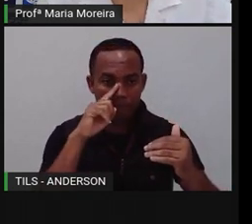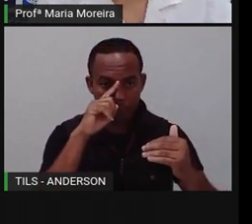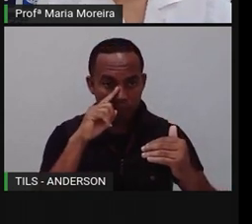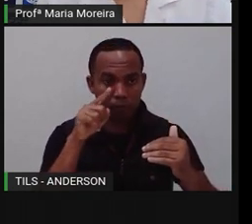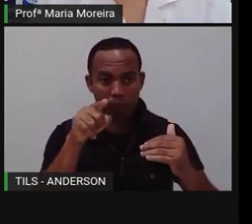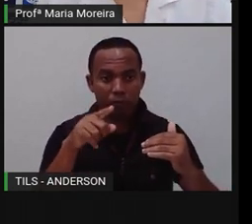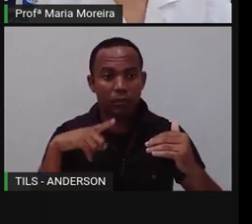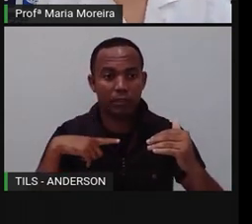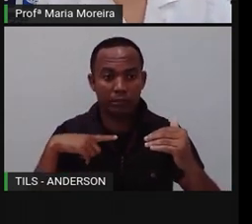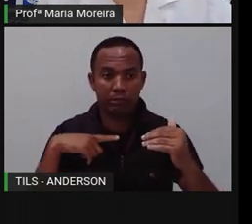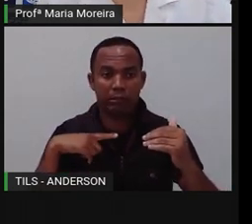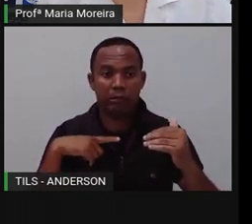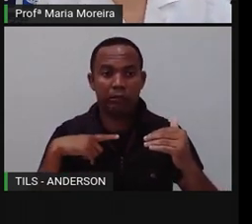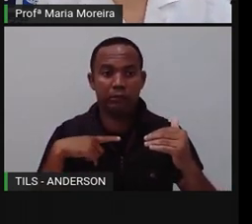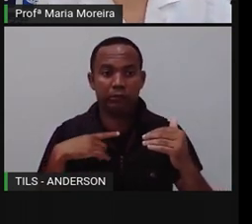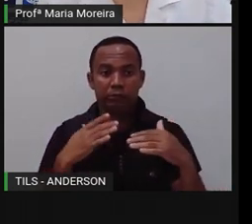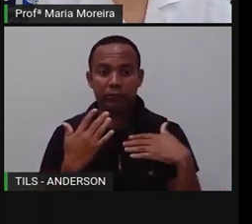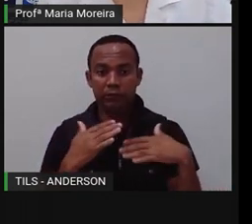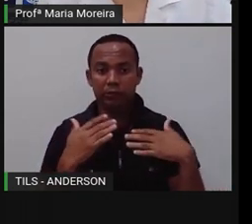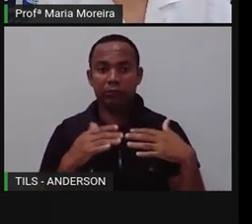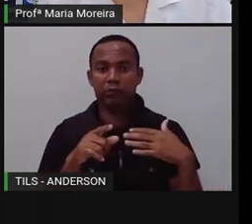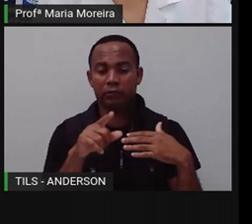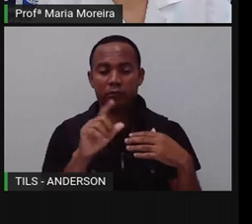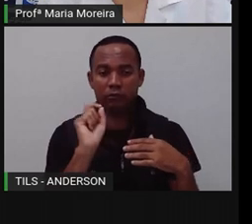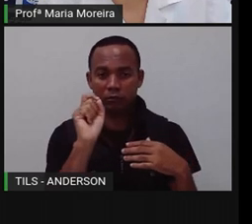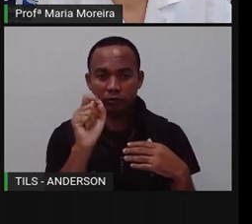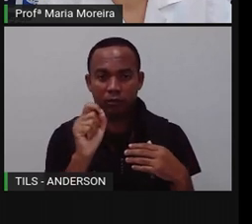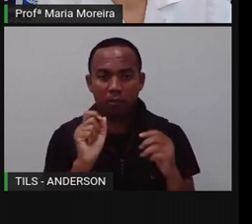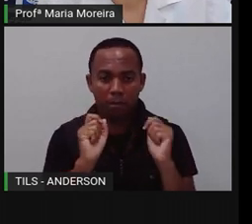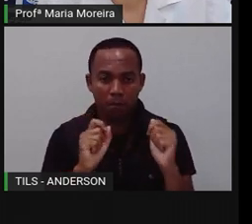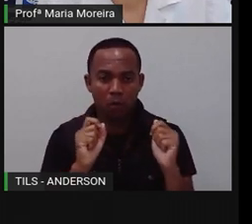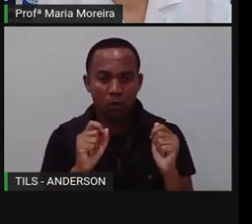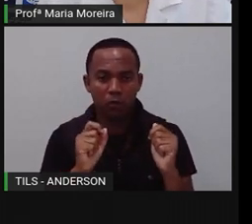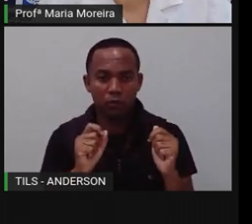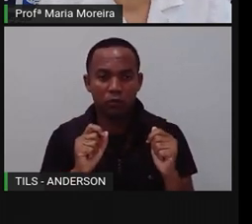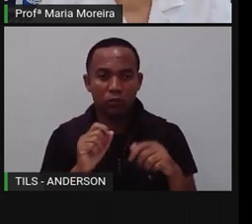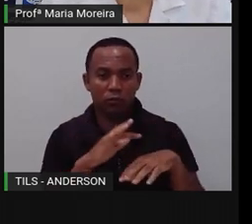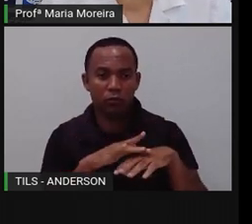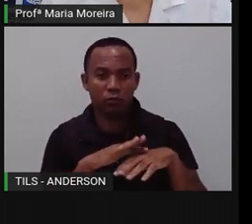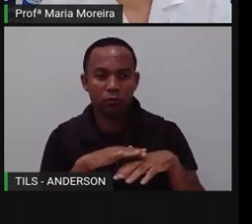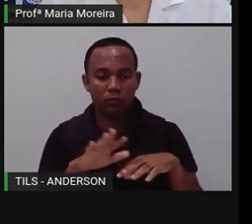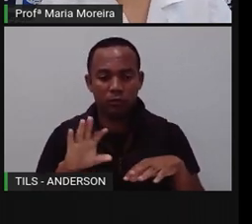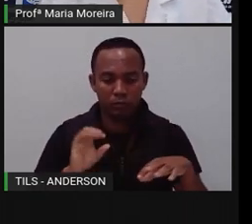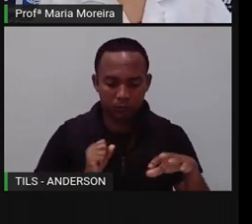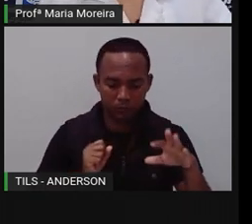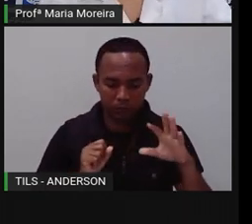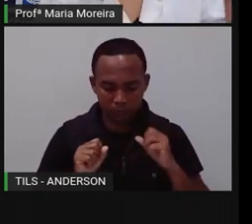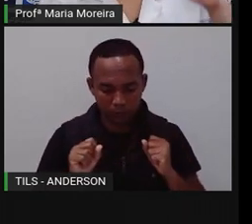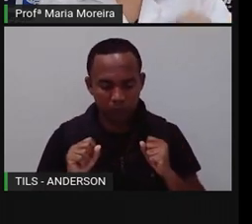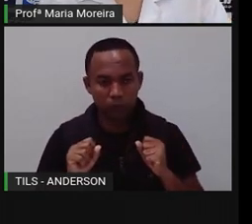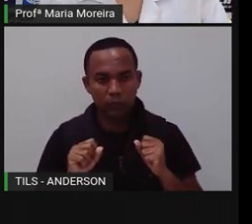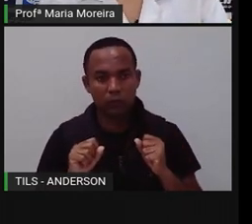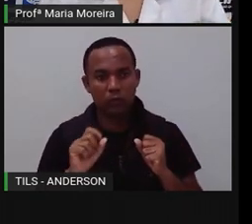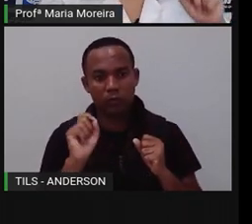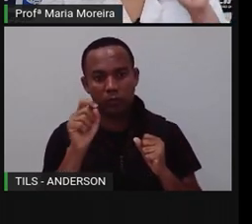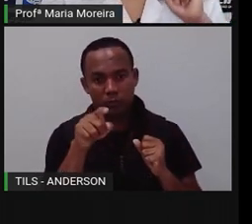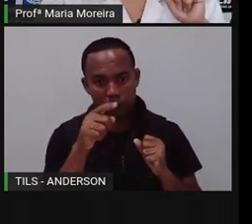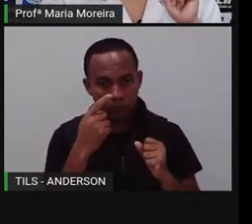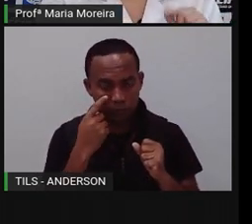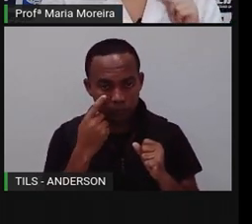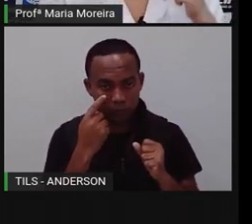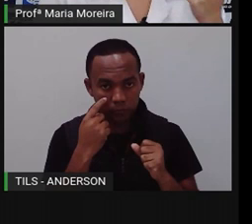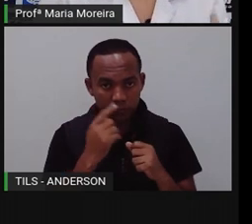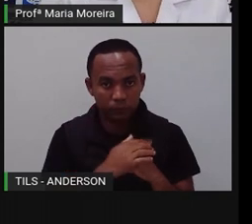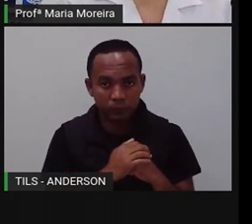medo, né? Uma vez que é a fase que o Aedes aegypti pode transmitir doenças ao homem. Está no plural porque o